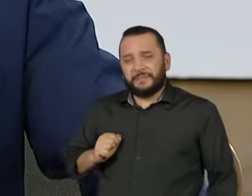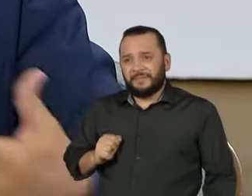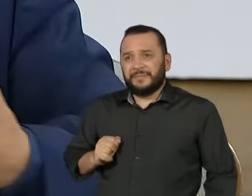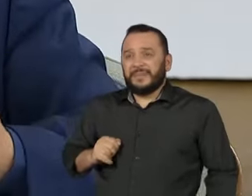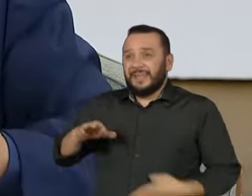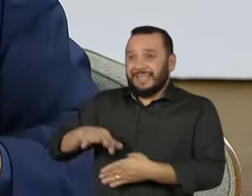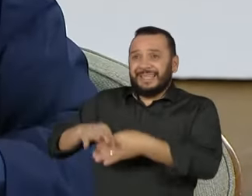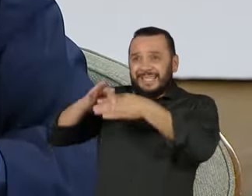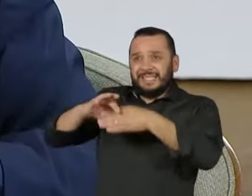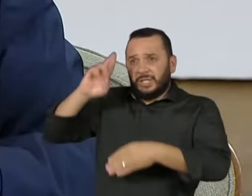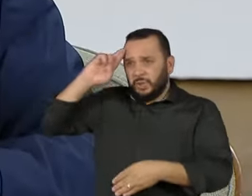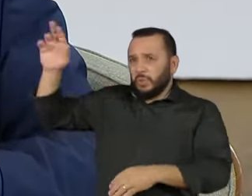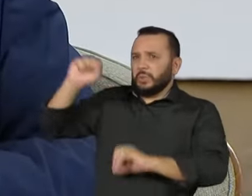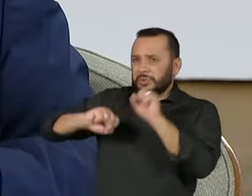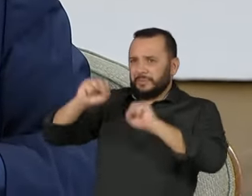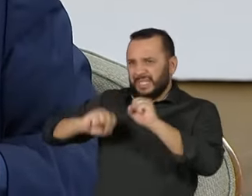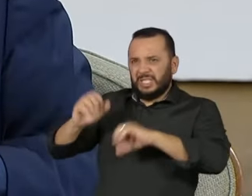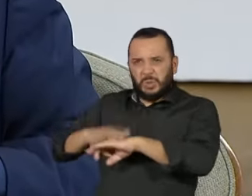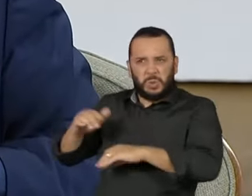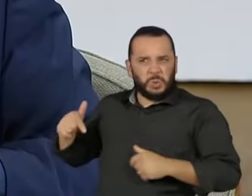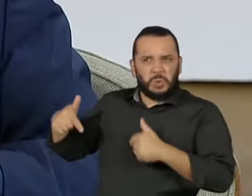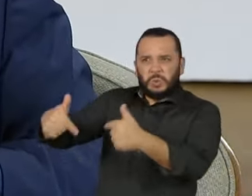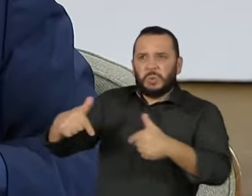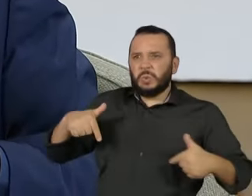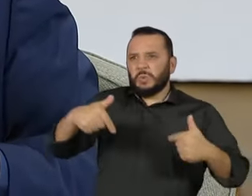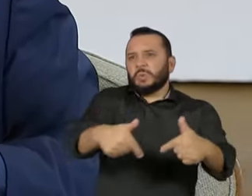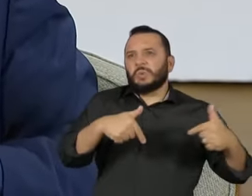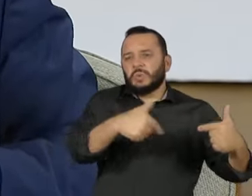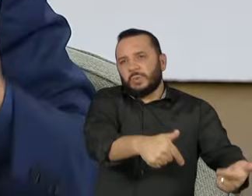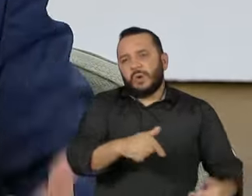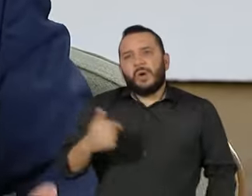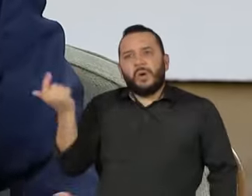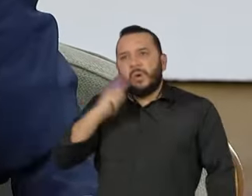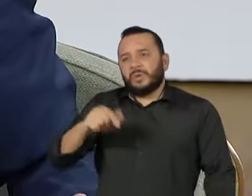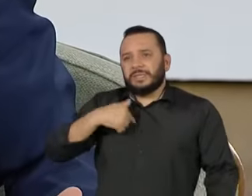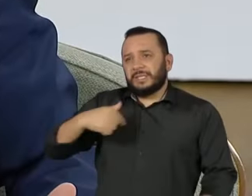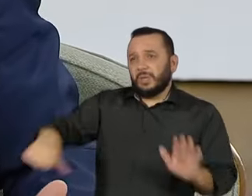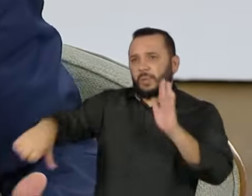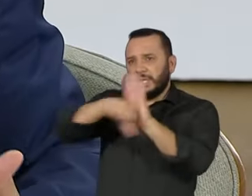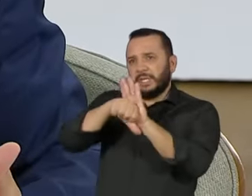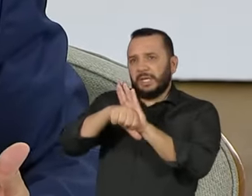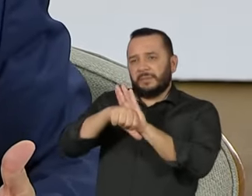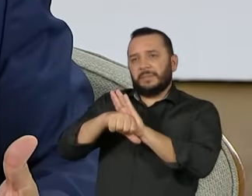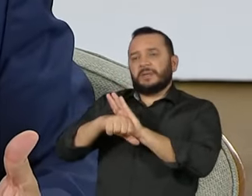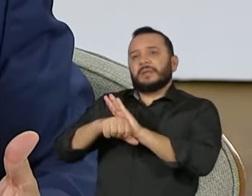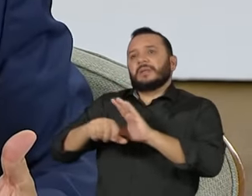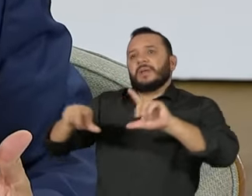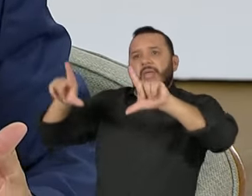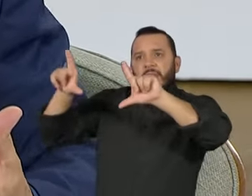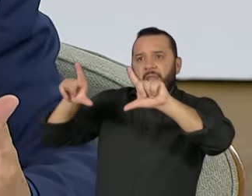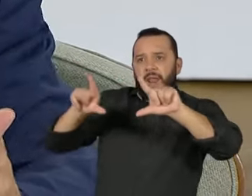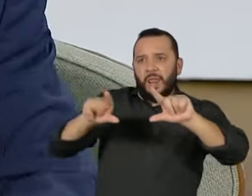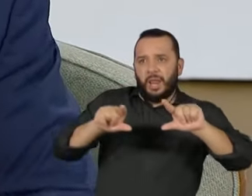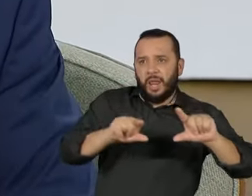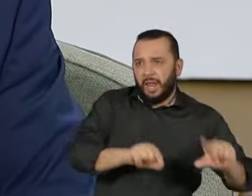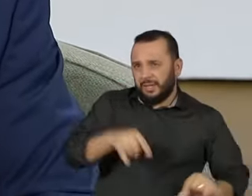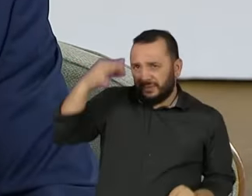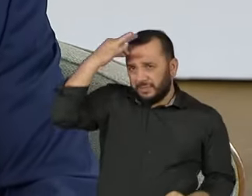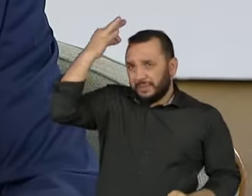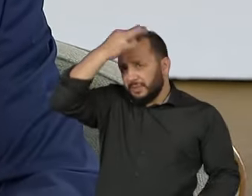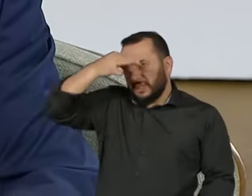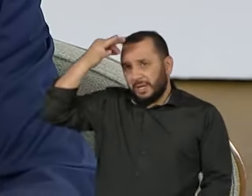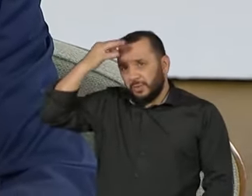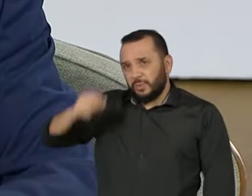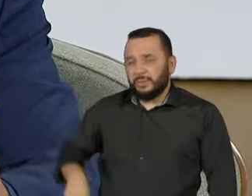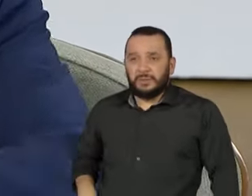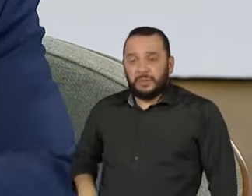empresariais se levantaram. Então assim, a sua pergunta é muito boa, porque, quer dizer, a gente tropeça na